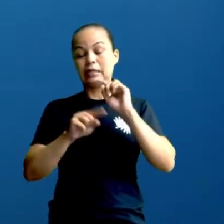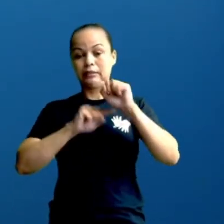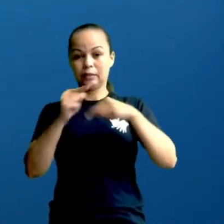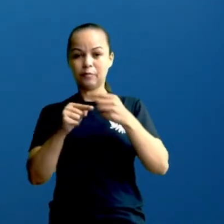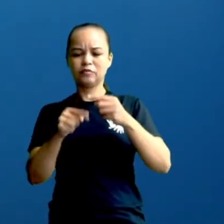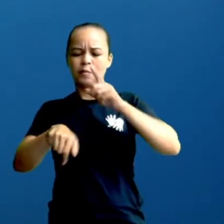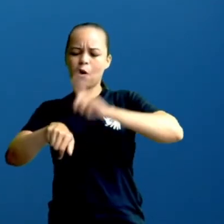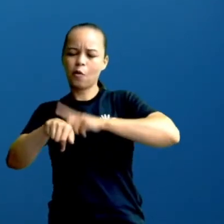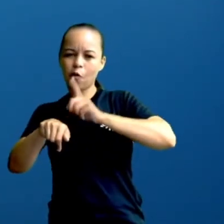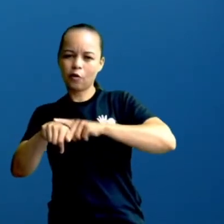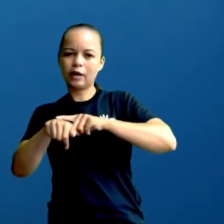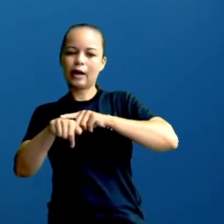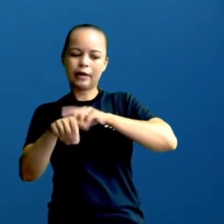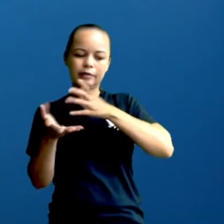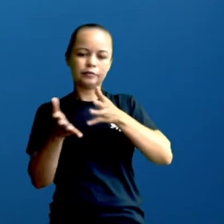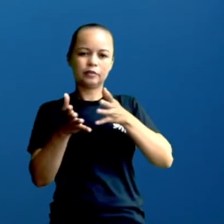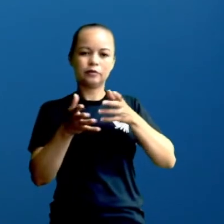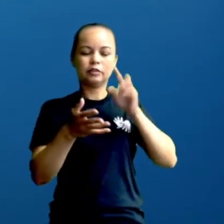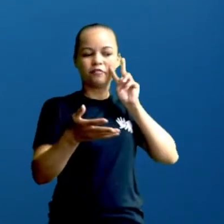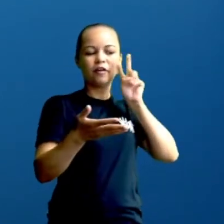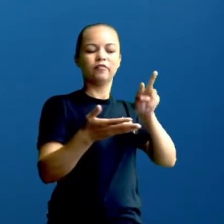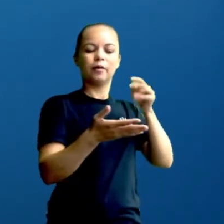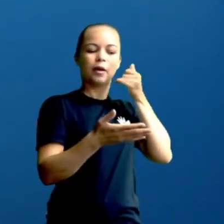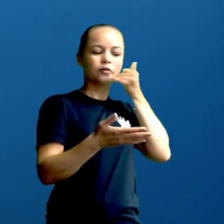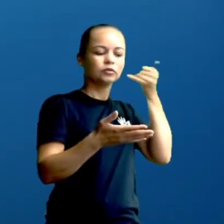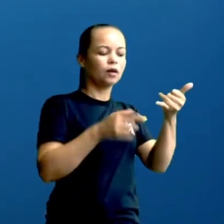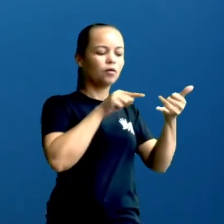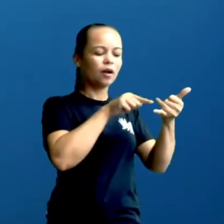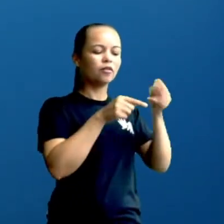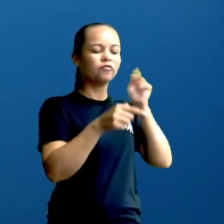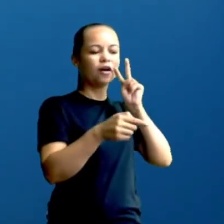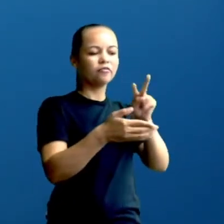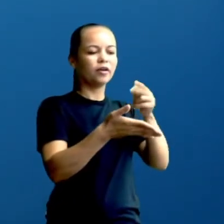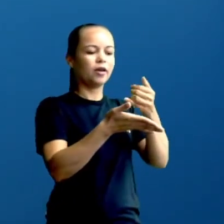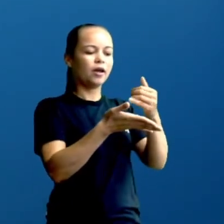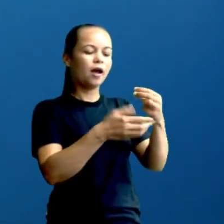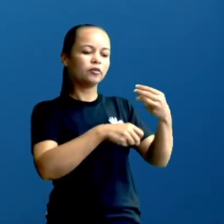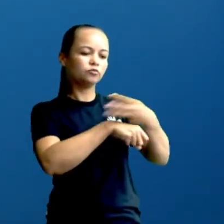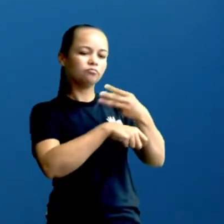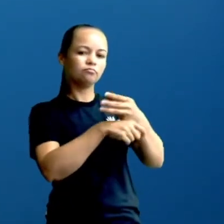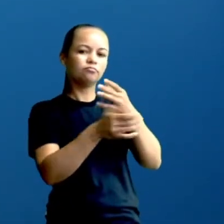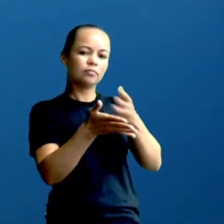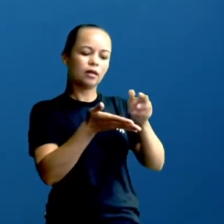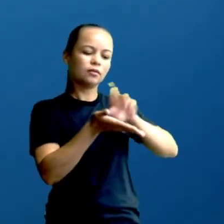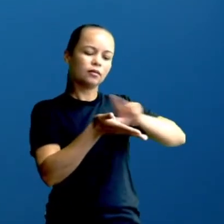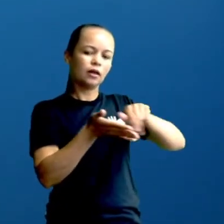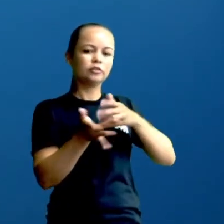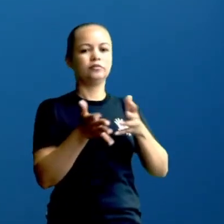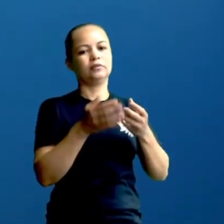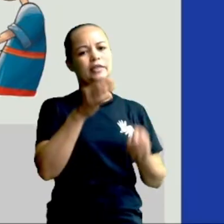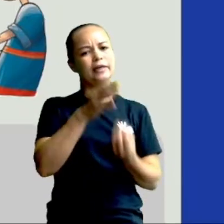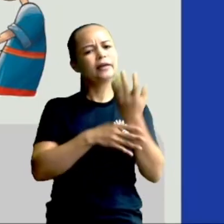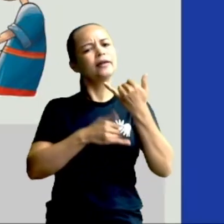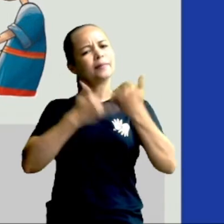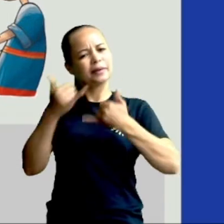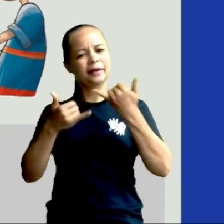tal horário vai ser para eu ver as mensagens. Vai, aproveita e cria a brincadeira, tá certo? Vamos lá, ó.